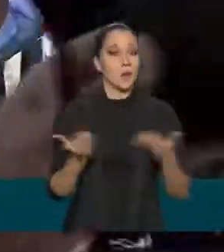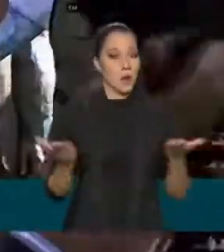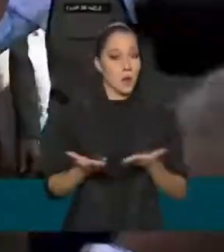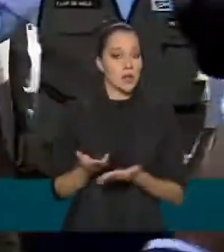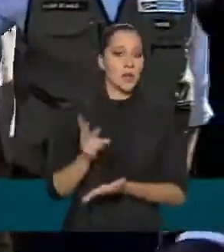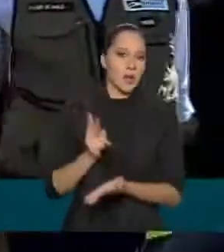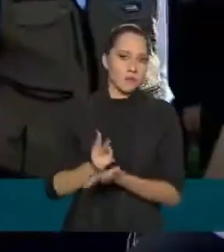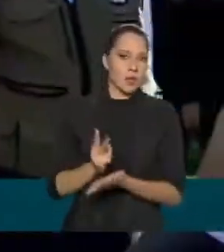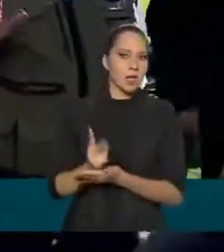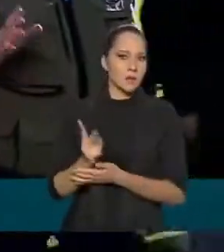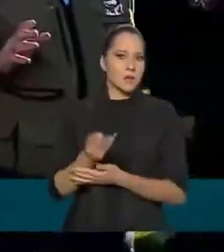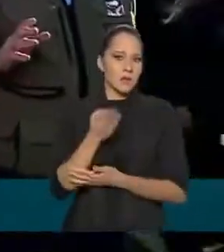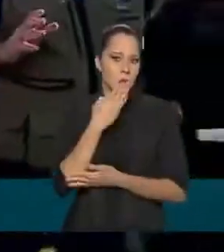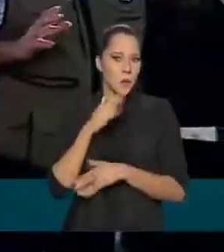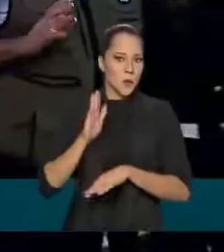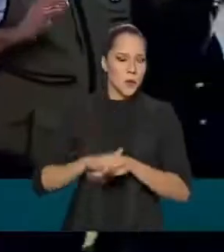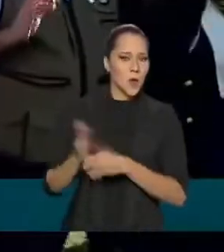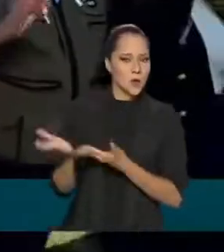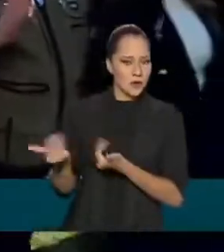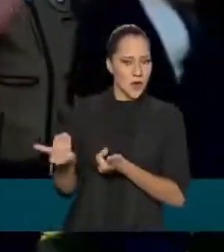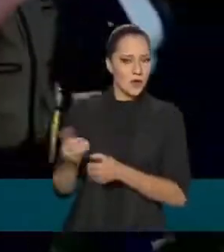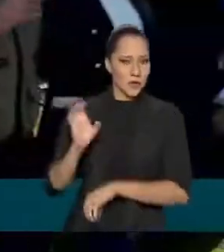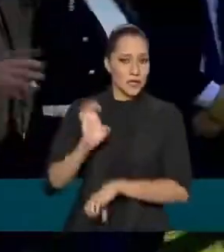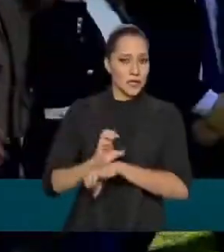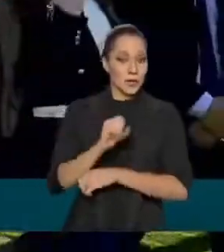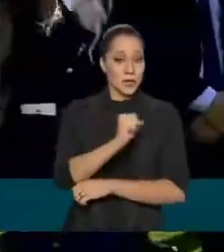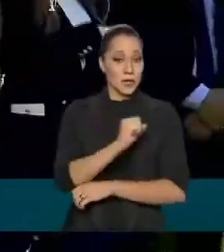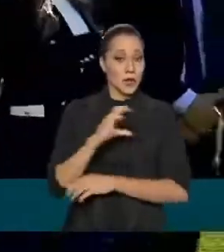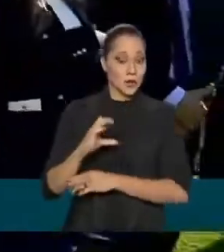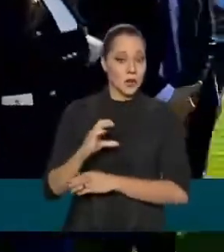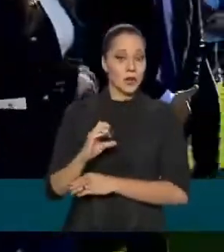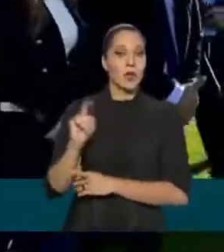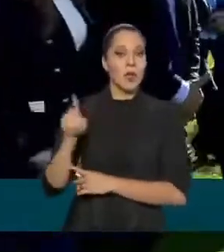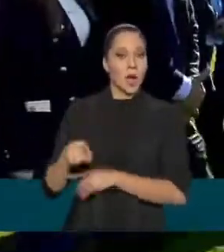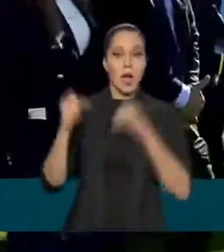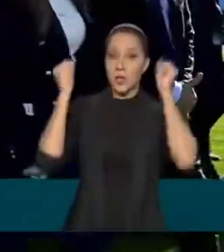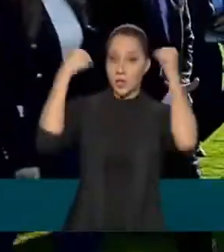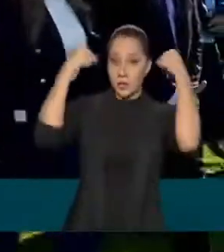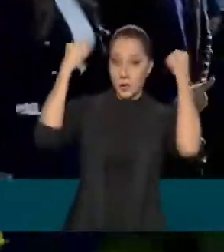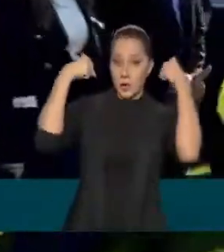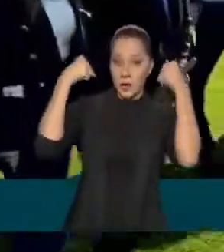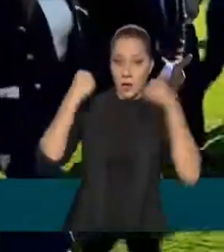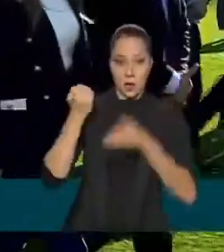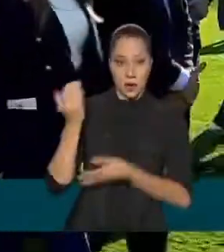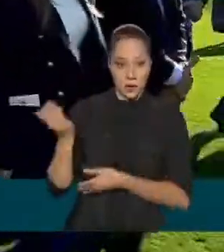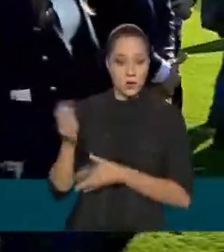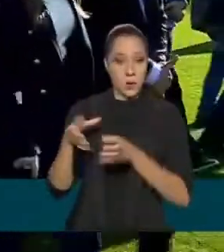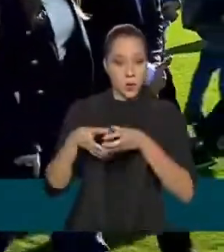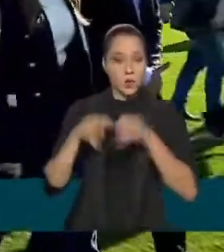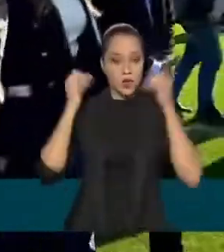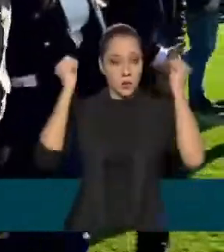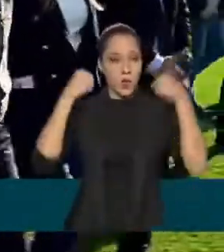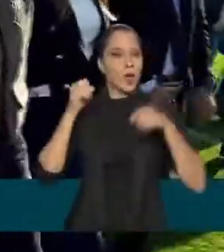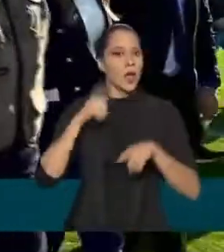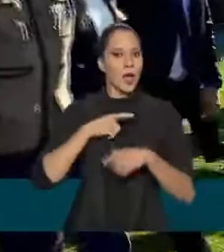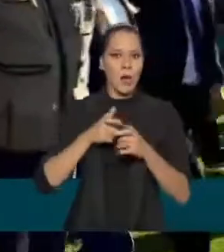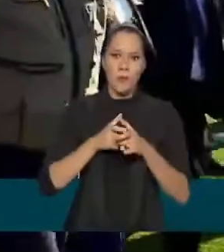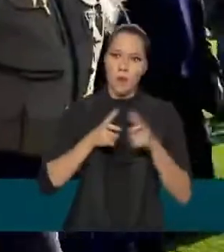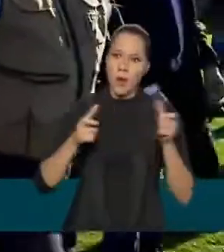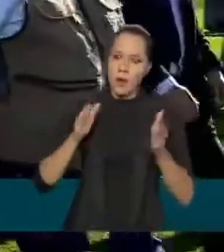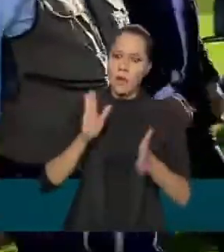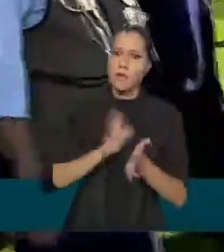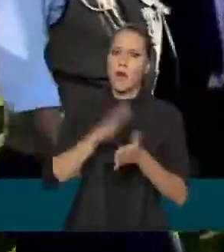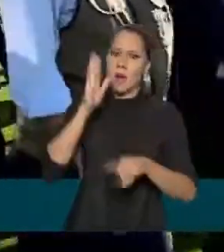mesmo sendo o clube mais jovem do estado de Santa Catarina, a Chapecoense é o maior e mais